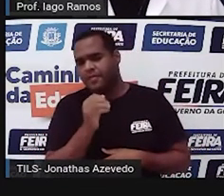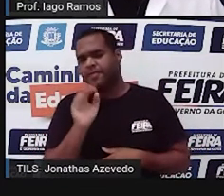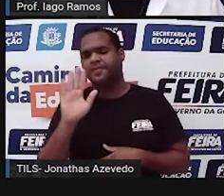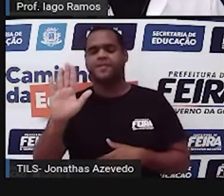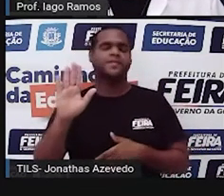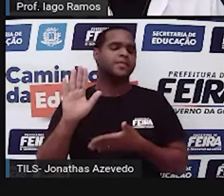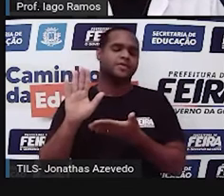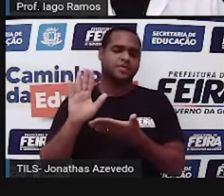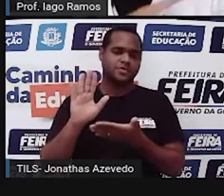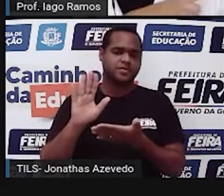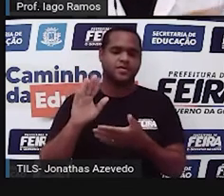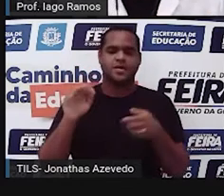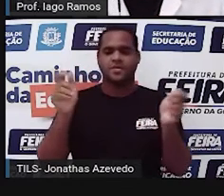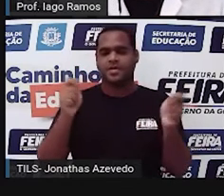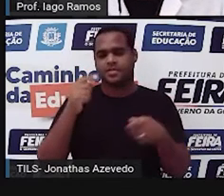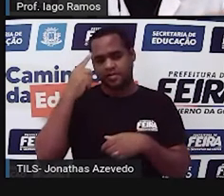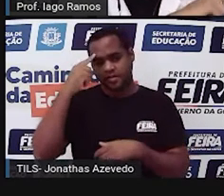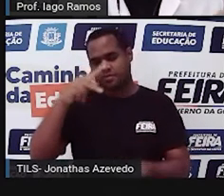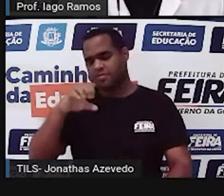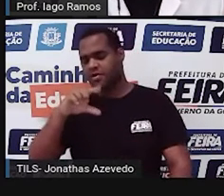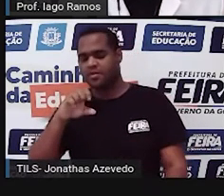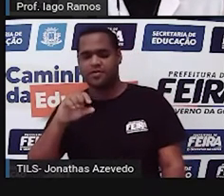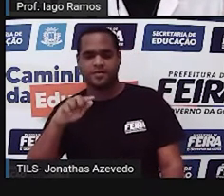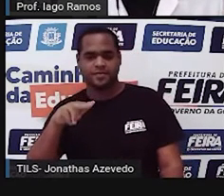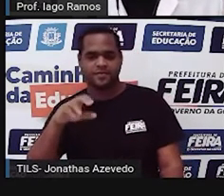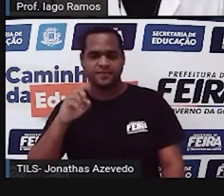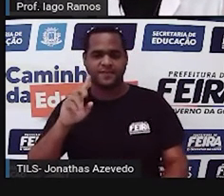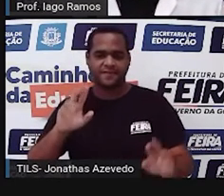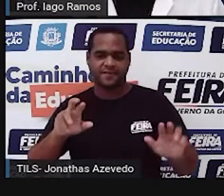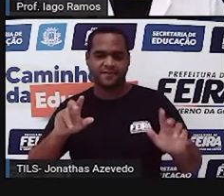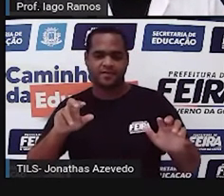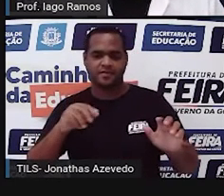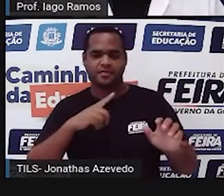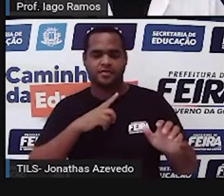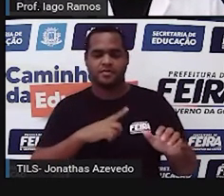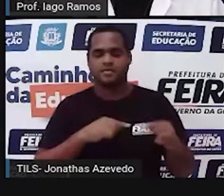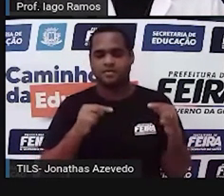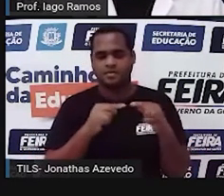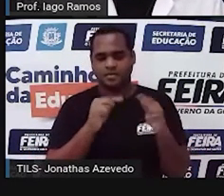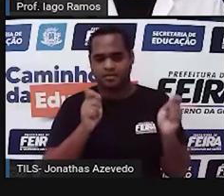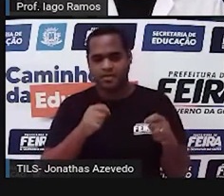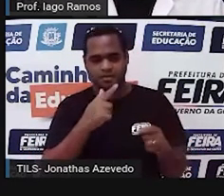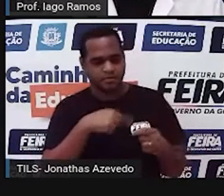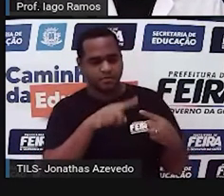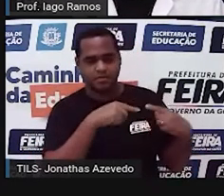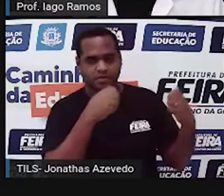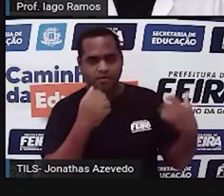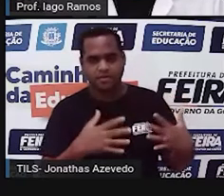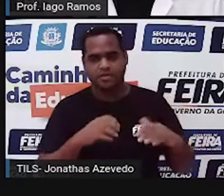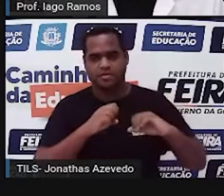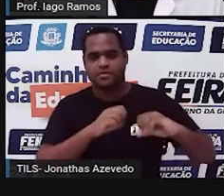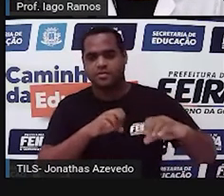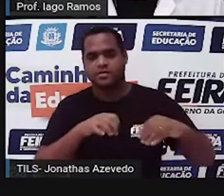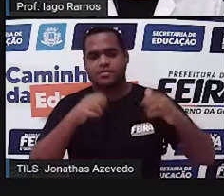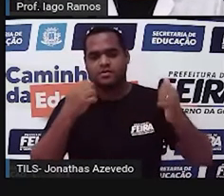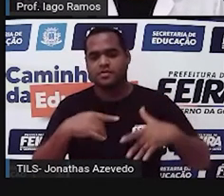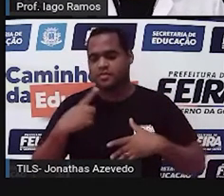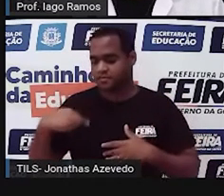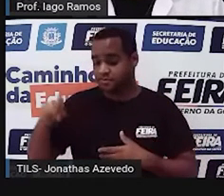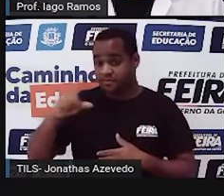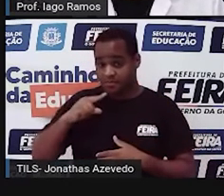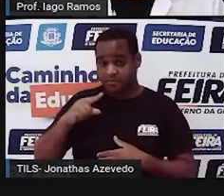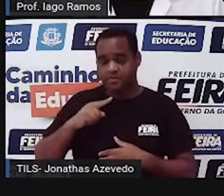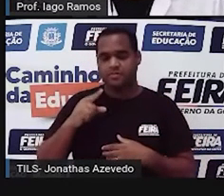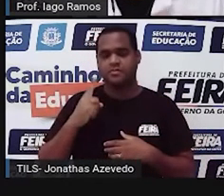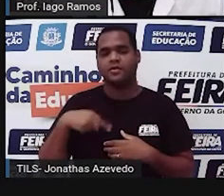com um polígono diferente, né? Na última aula, tá? Na aula anterior a